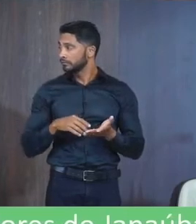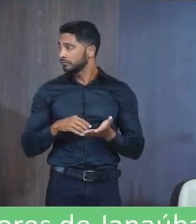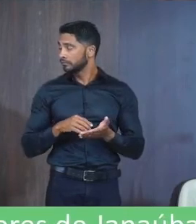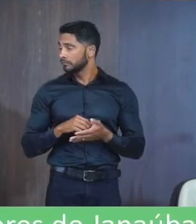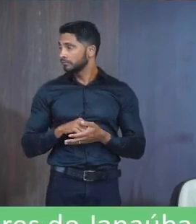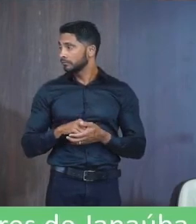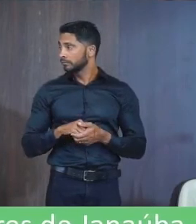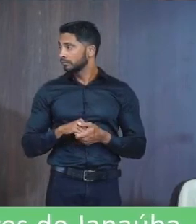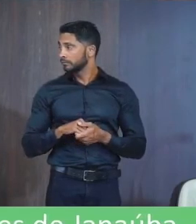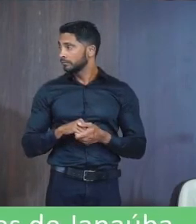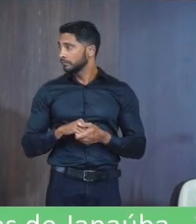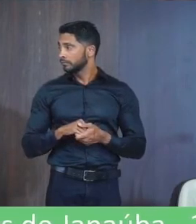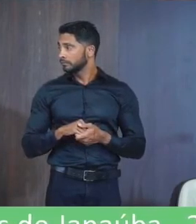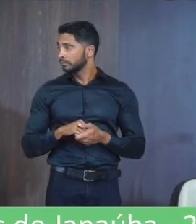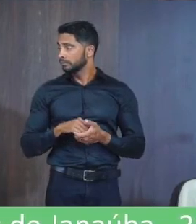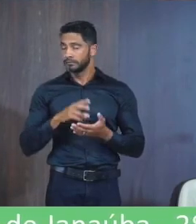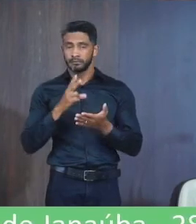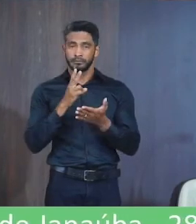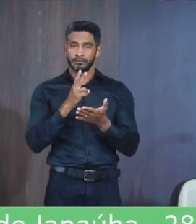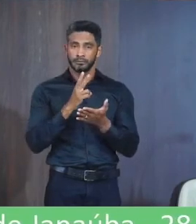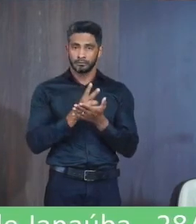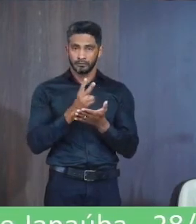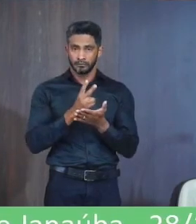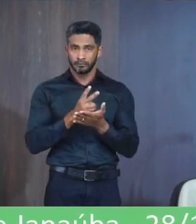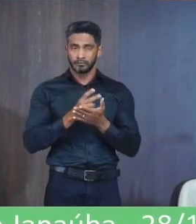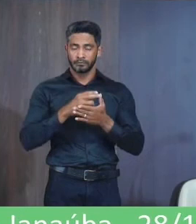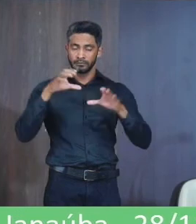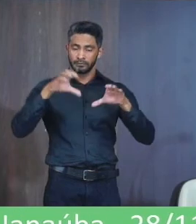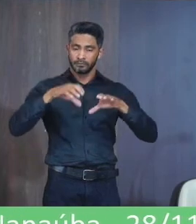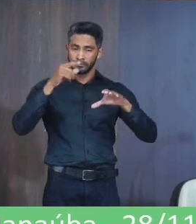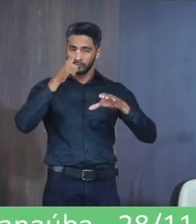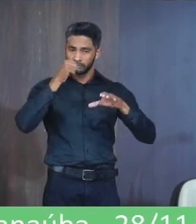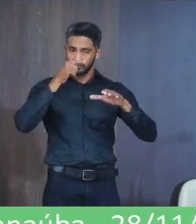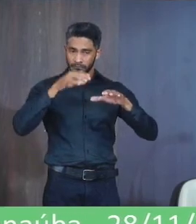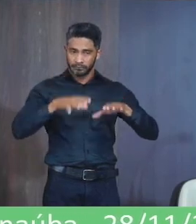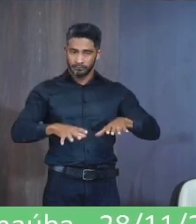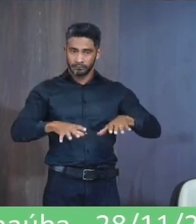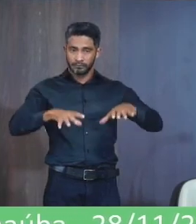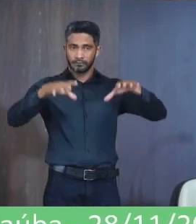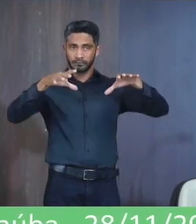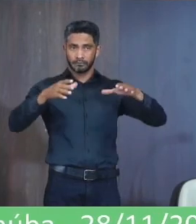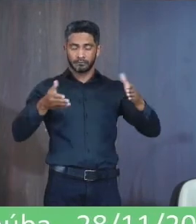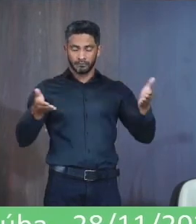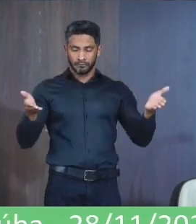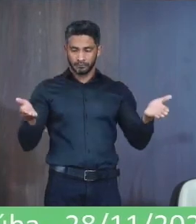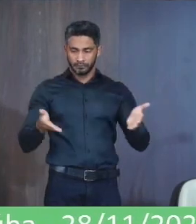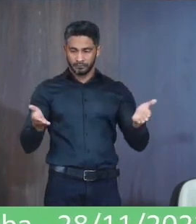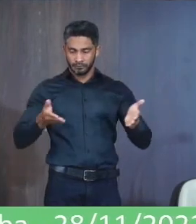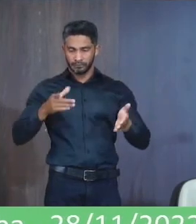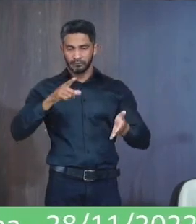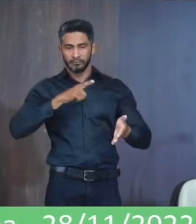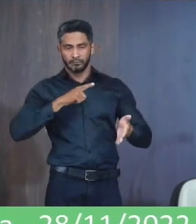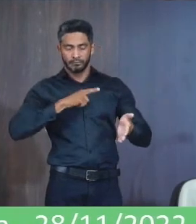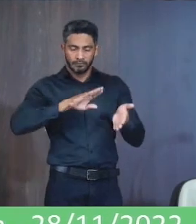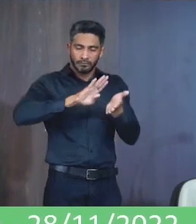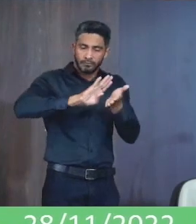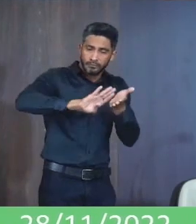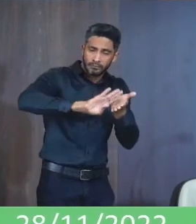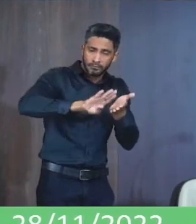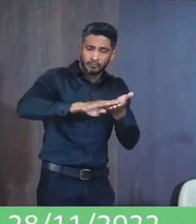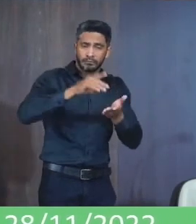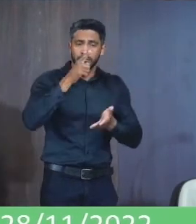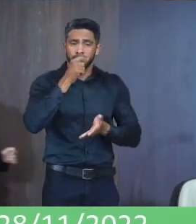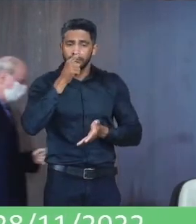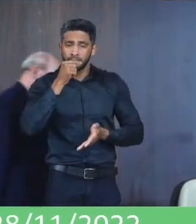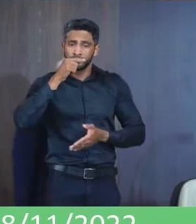Mas todas as vezes Que chove Minha casa Fica assim Alagada Hoje mesmo Tive que retirar Toda a água Da chuva